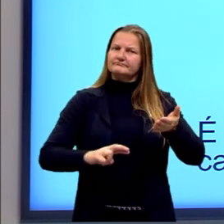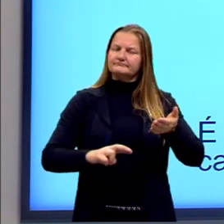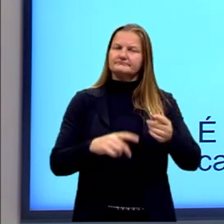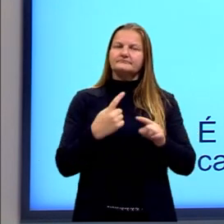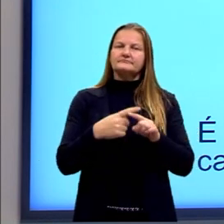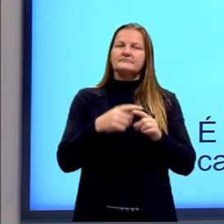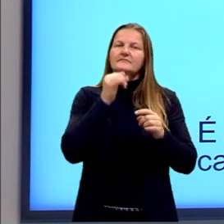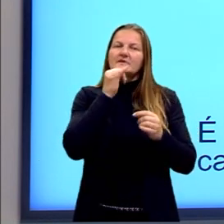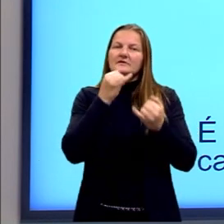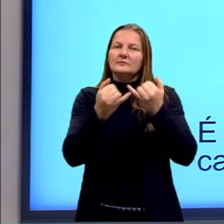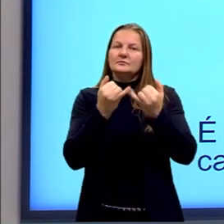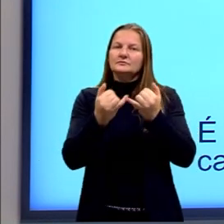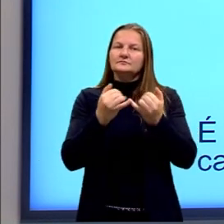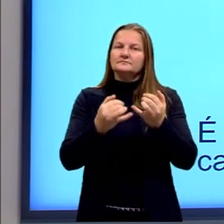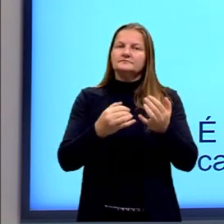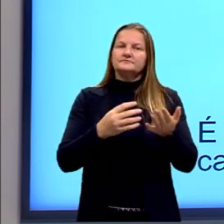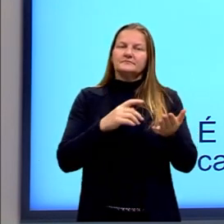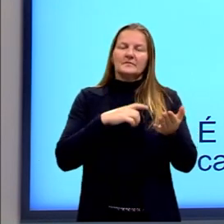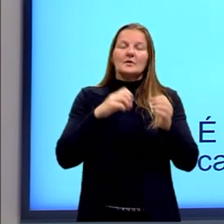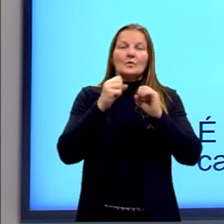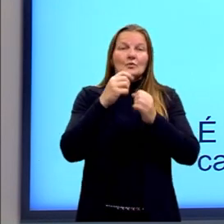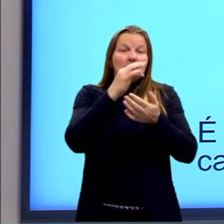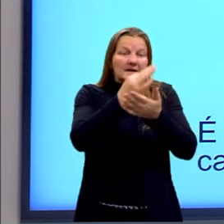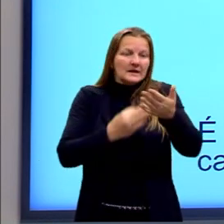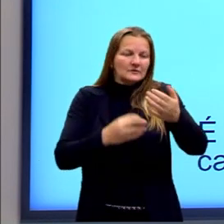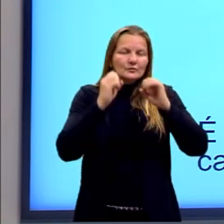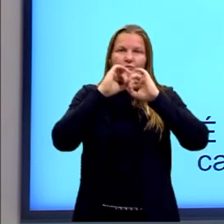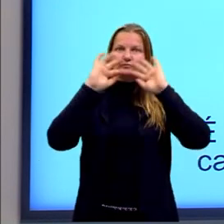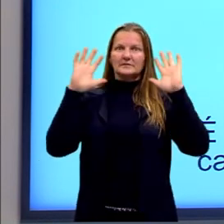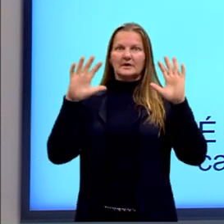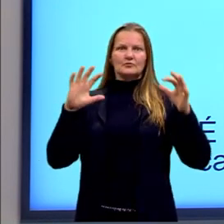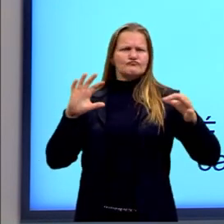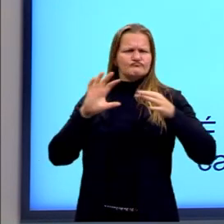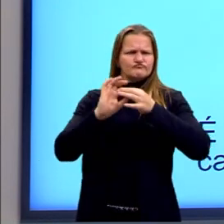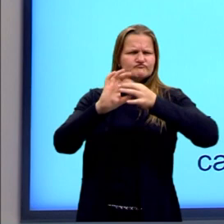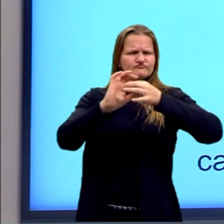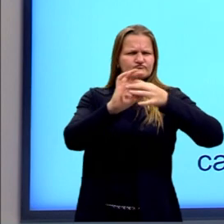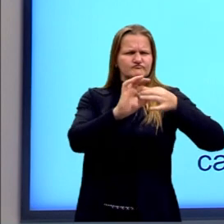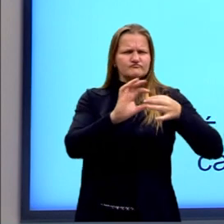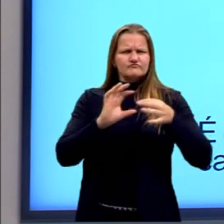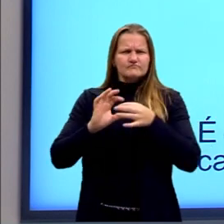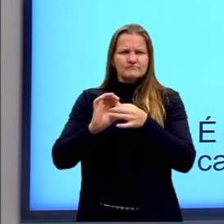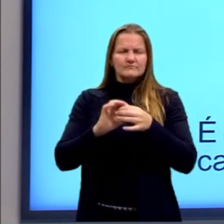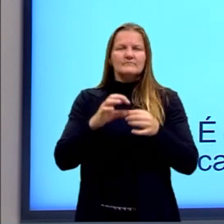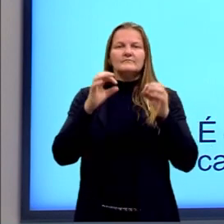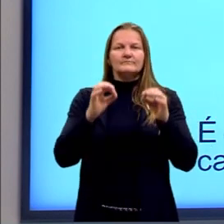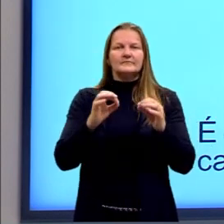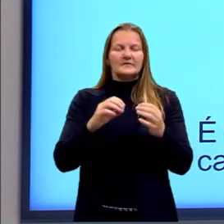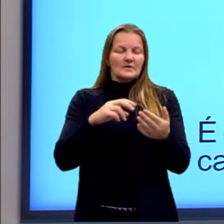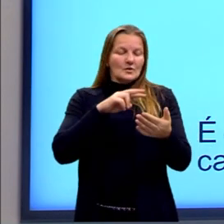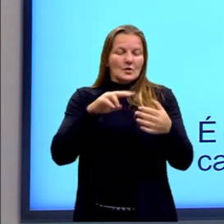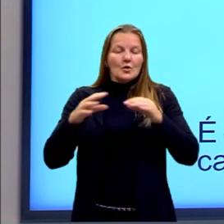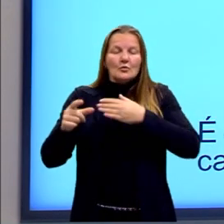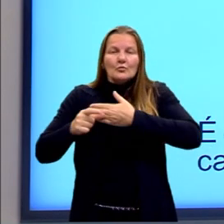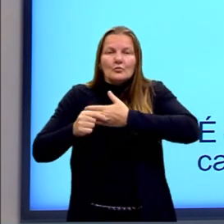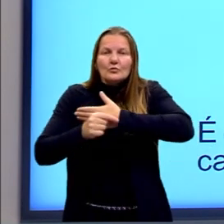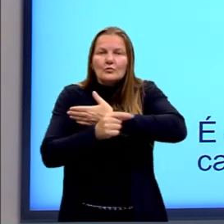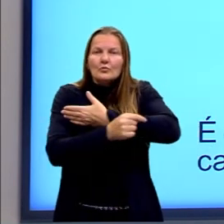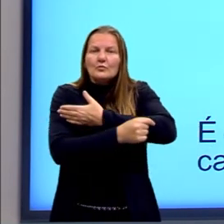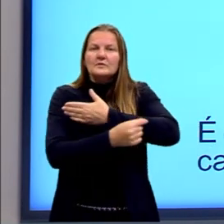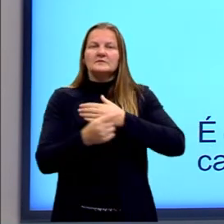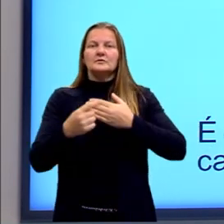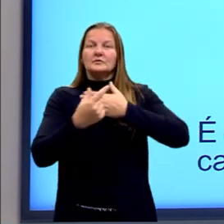pois é por meio dela que o texto fica claro e bem conectado. Ele torna-se coeso e